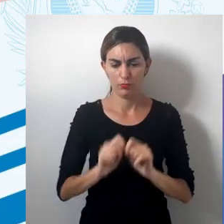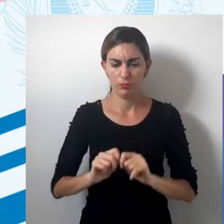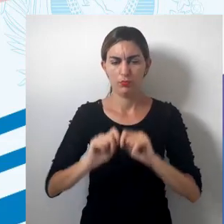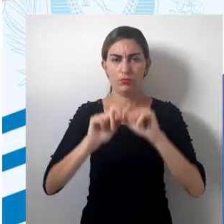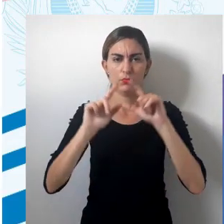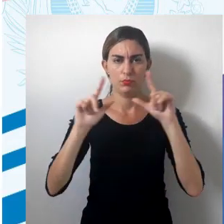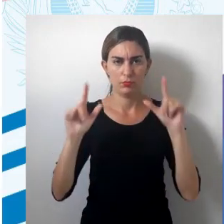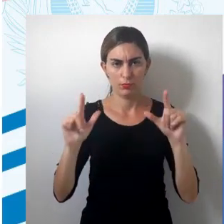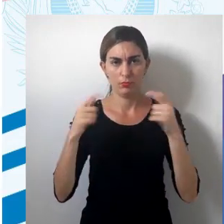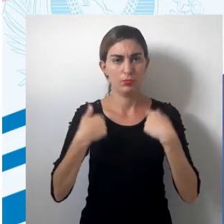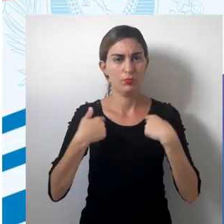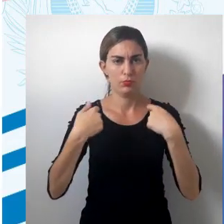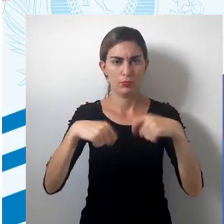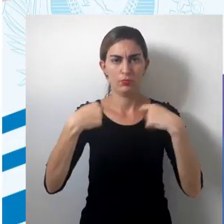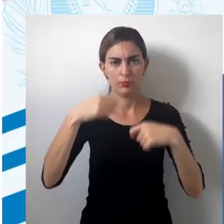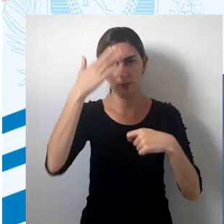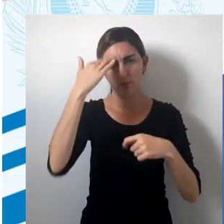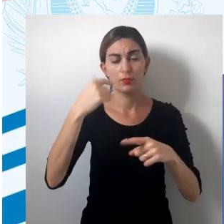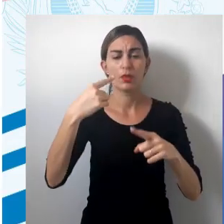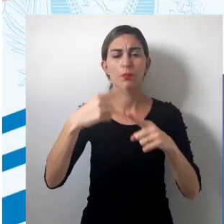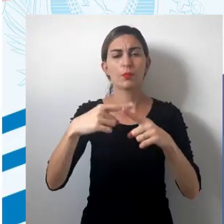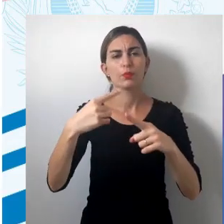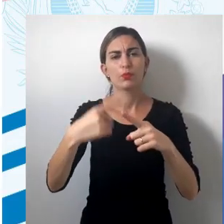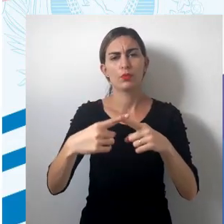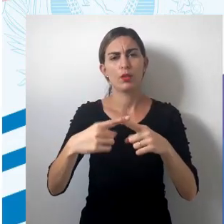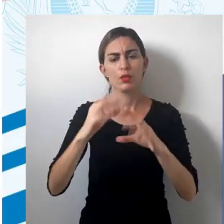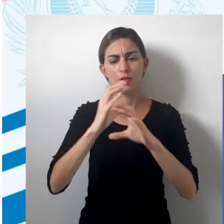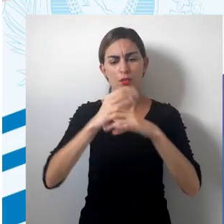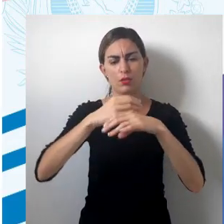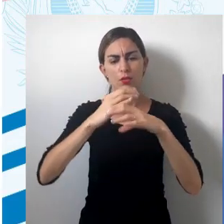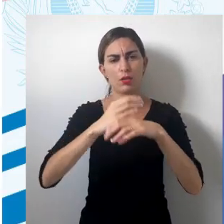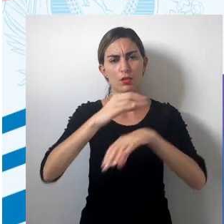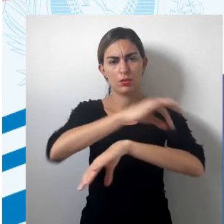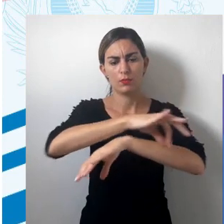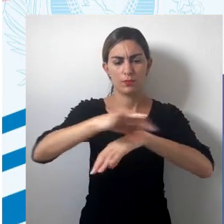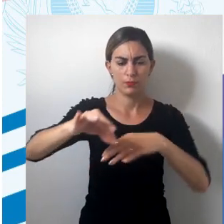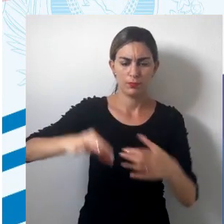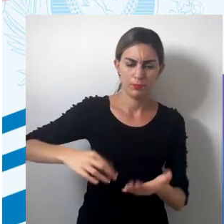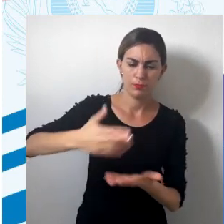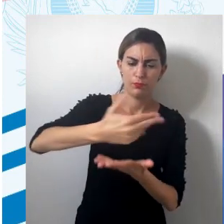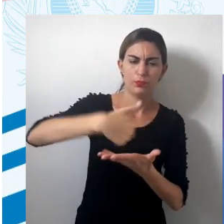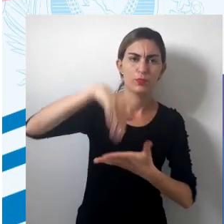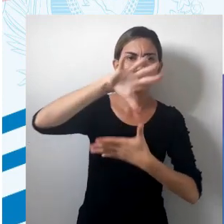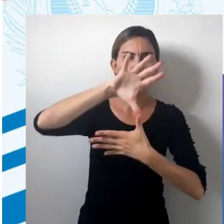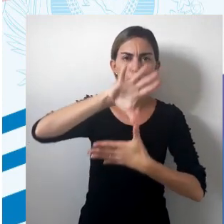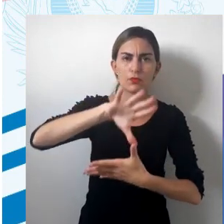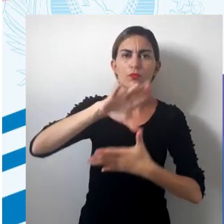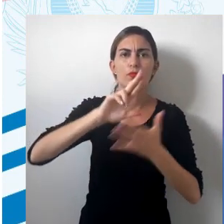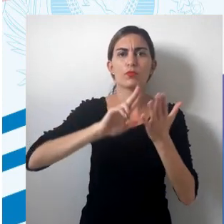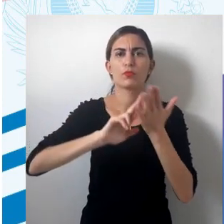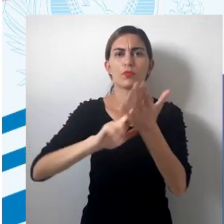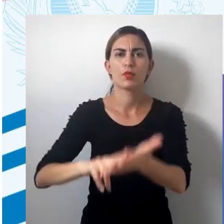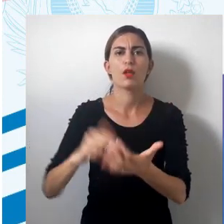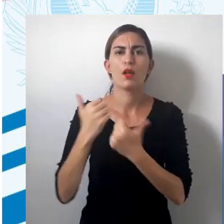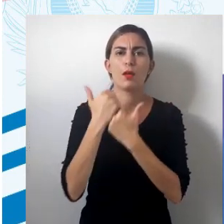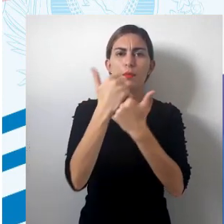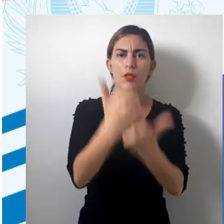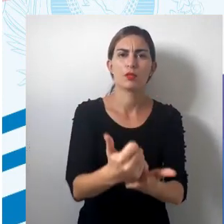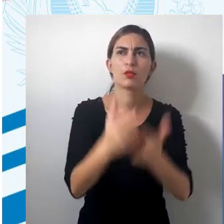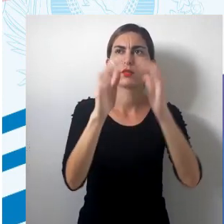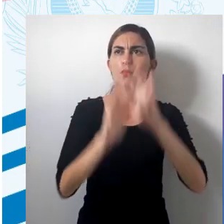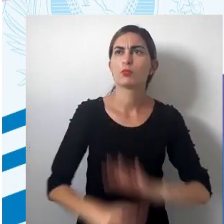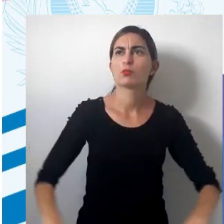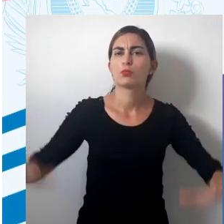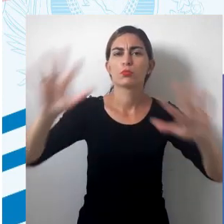na tela, a gente precisa saber o porquê da ciência cartográfica, não é? A ciência cartográfica é a ciência da representação do